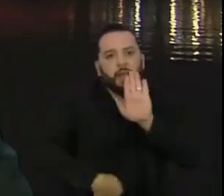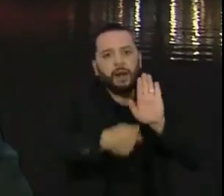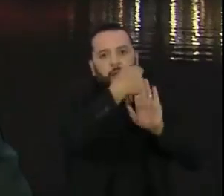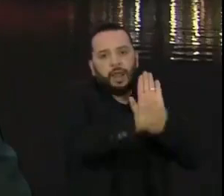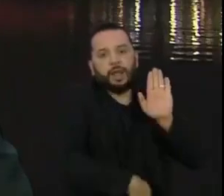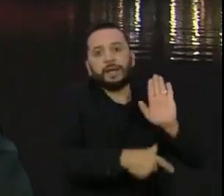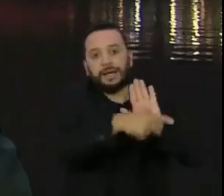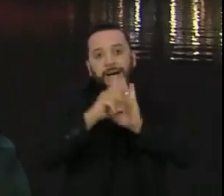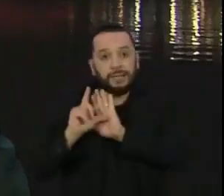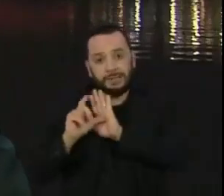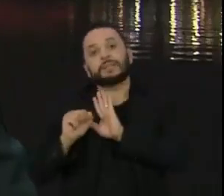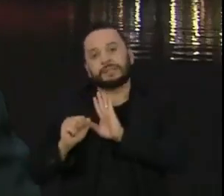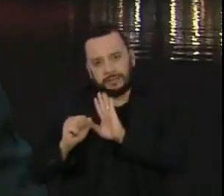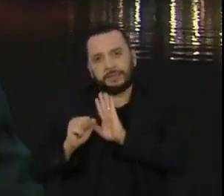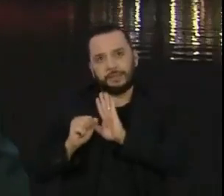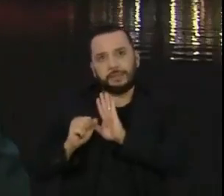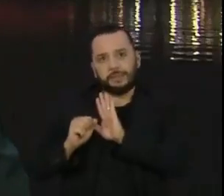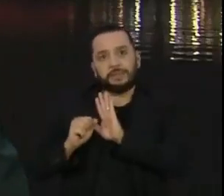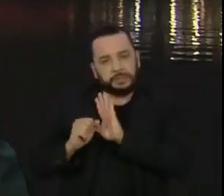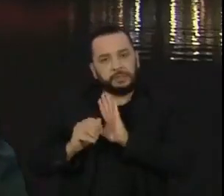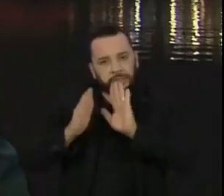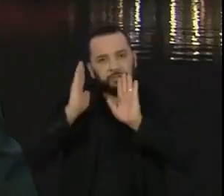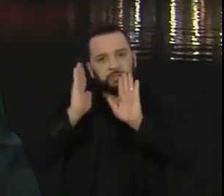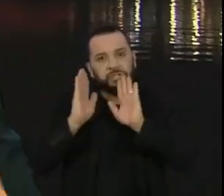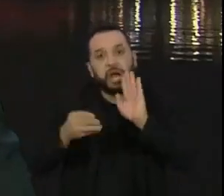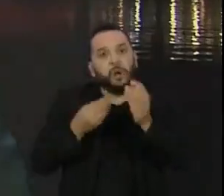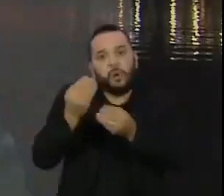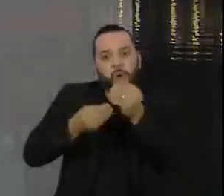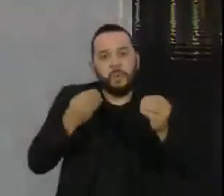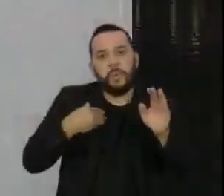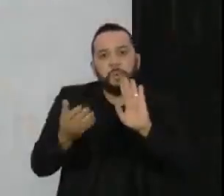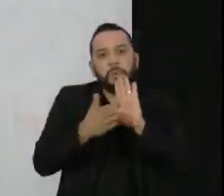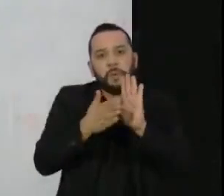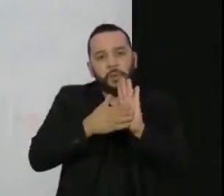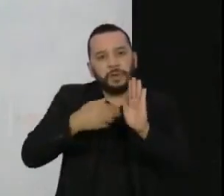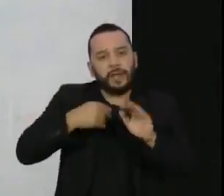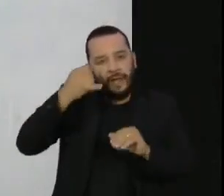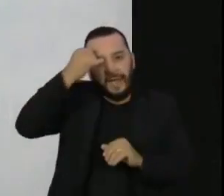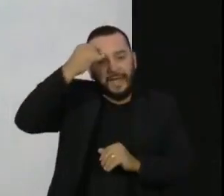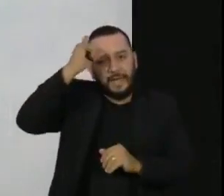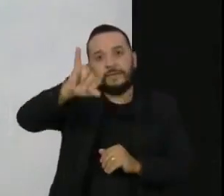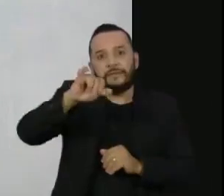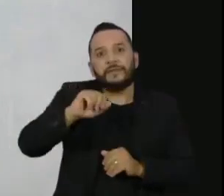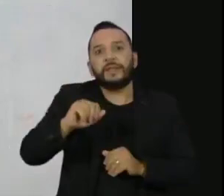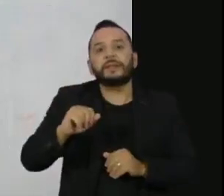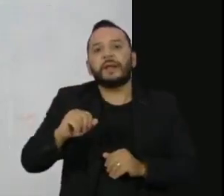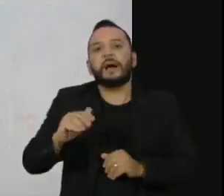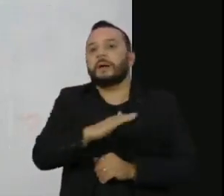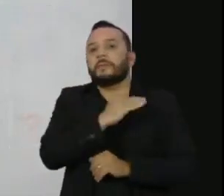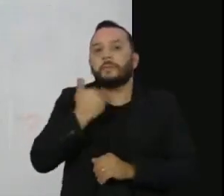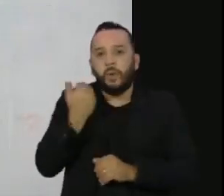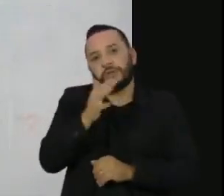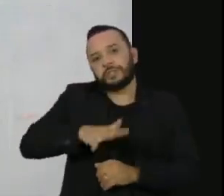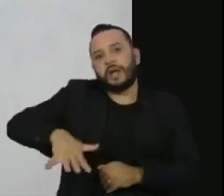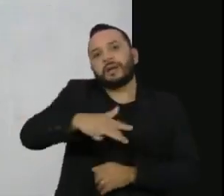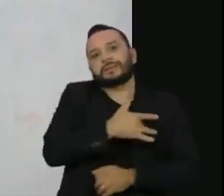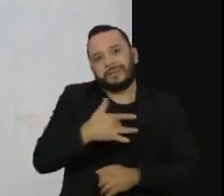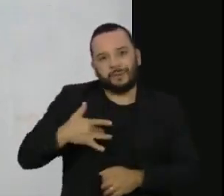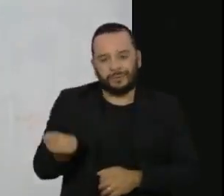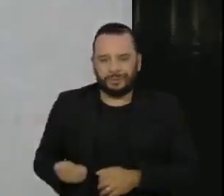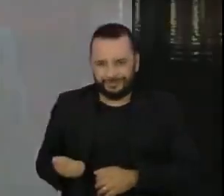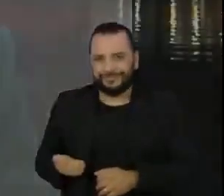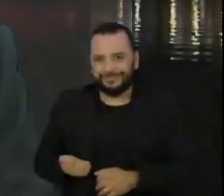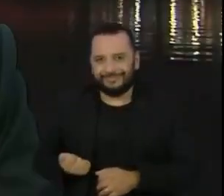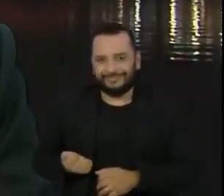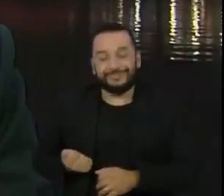trazendo conclusões com propostas para que a gente evite mais óbitos. Eu acho que é nesse sentido. E um